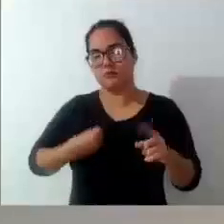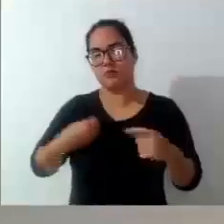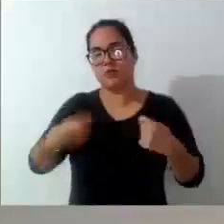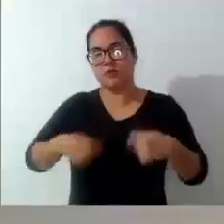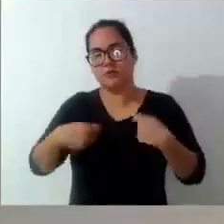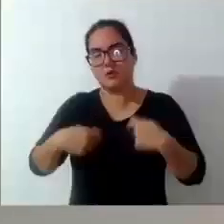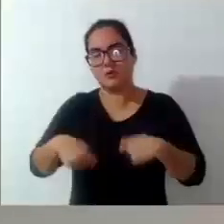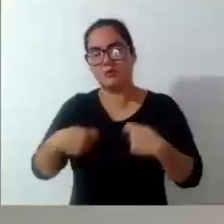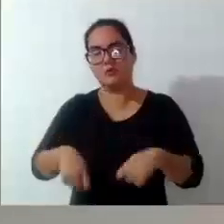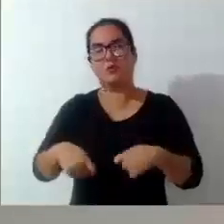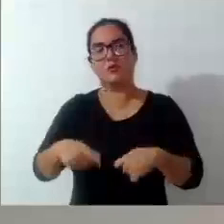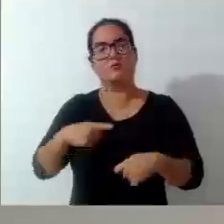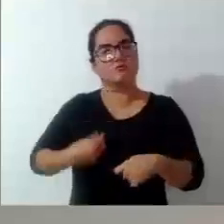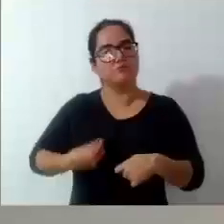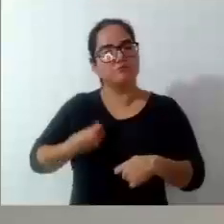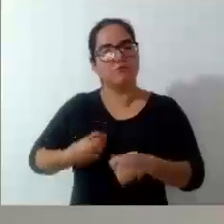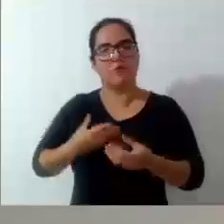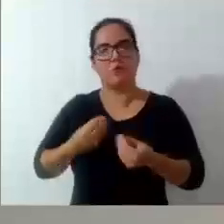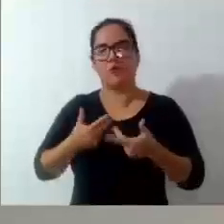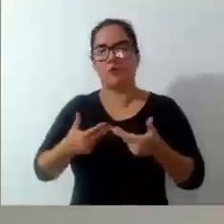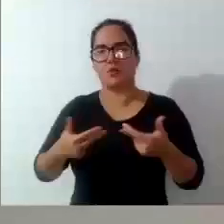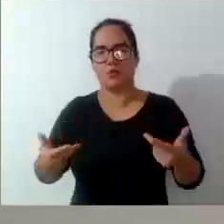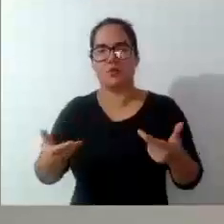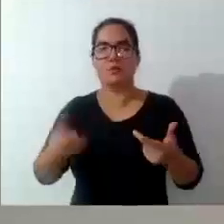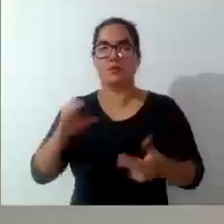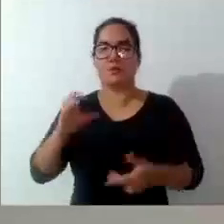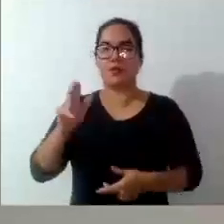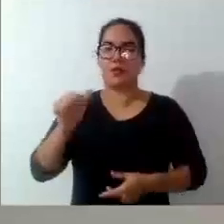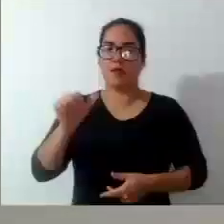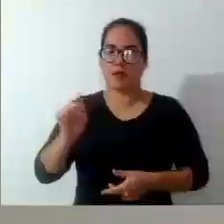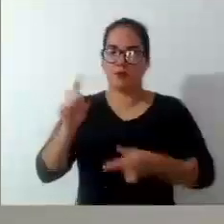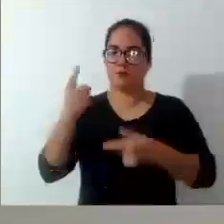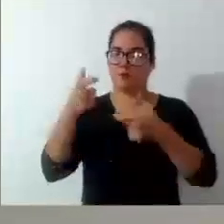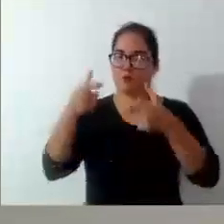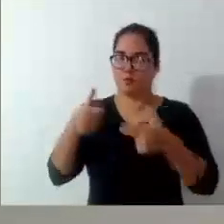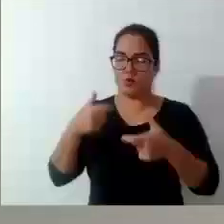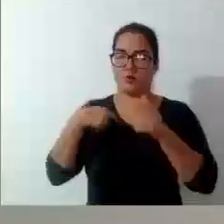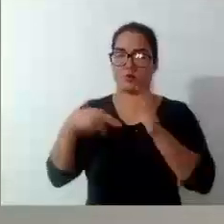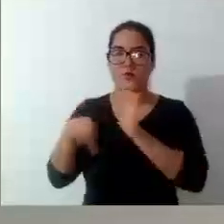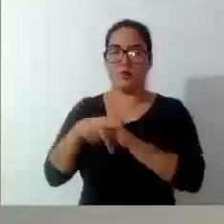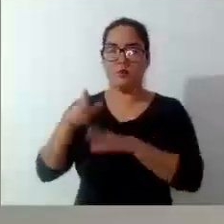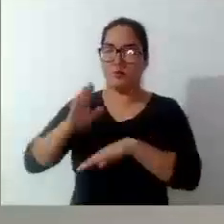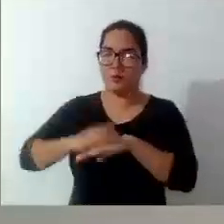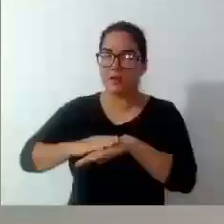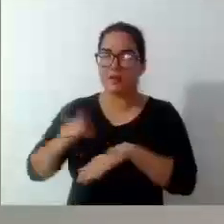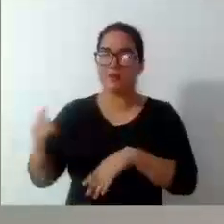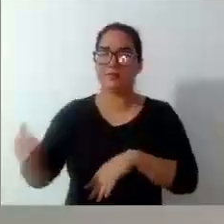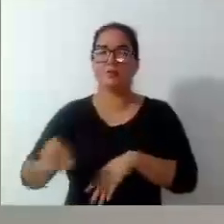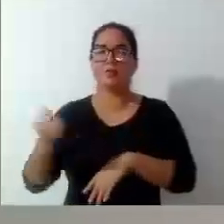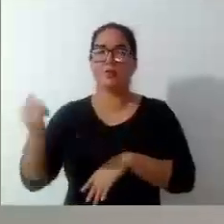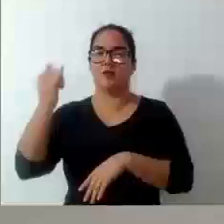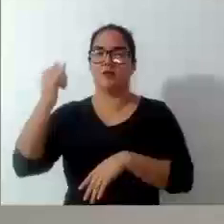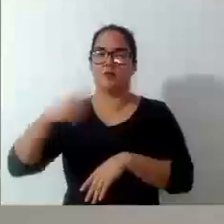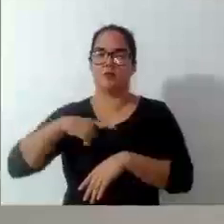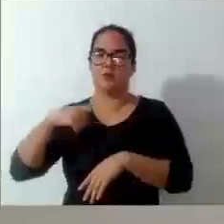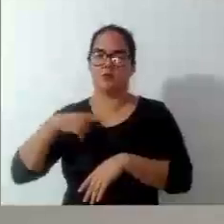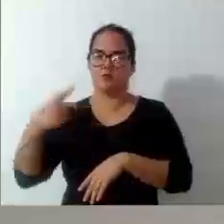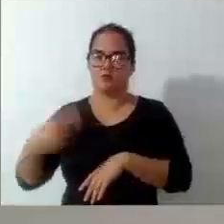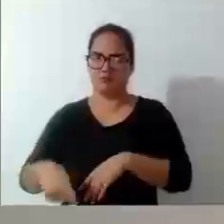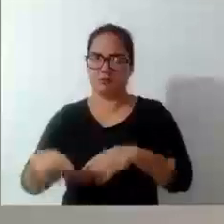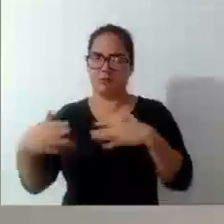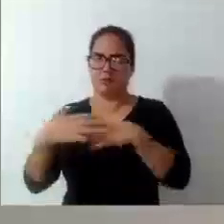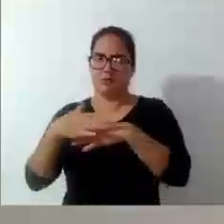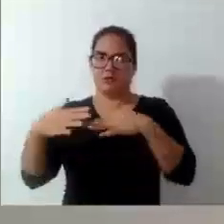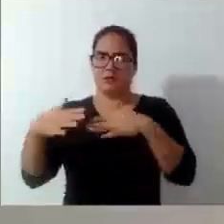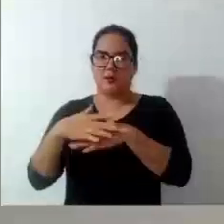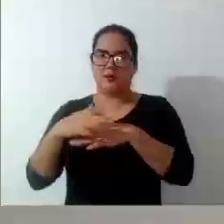demanda existe e existe muito. E o CRAS é um dos setores mais importantes que existem no nosso município para